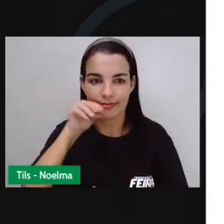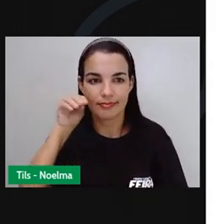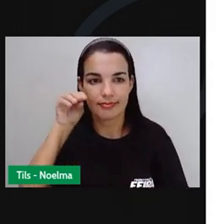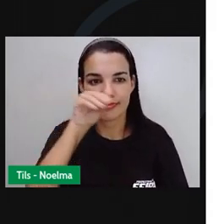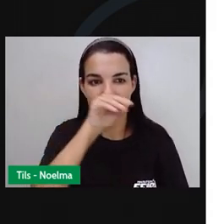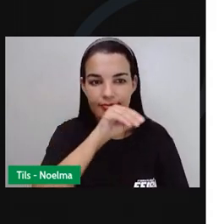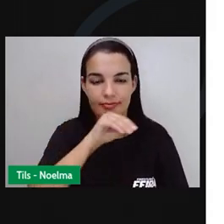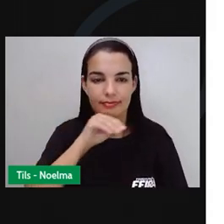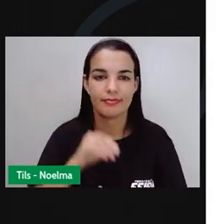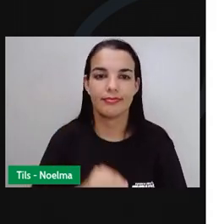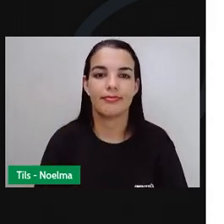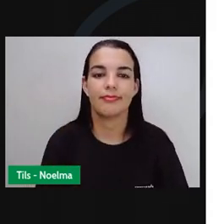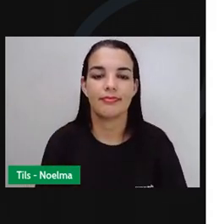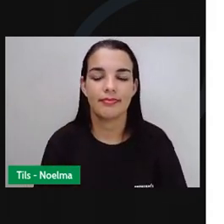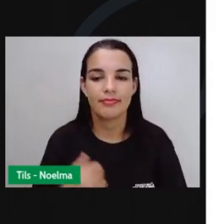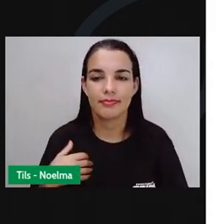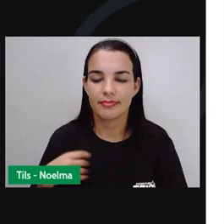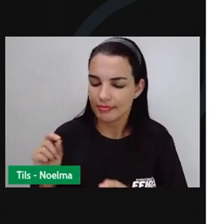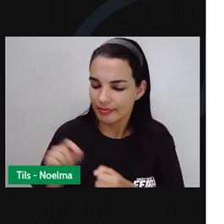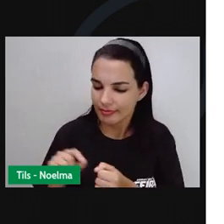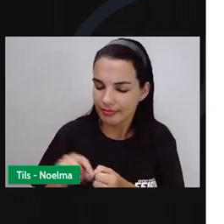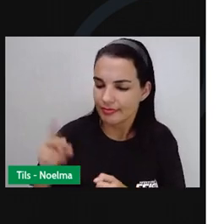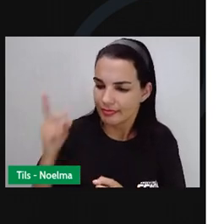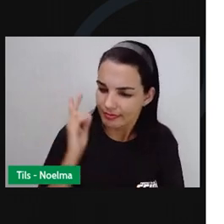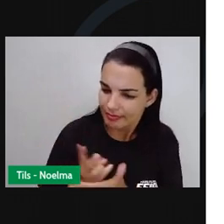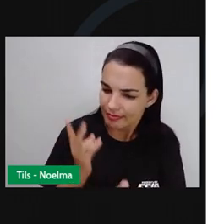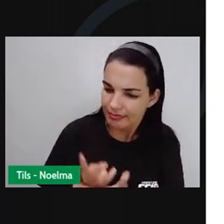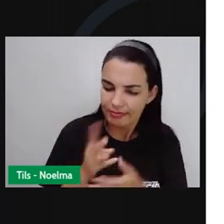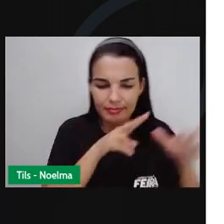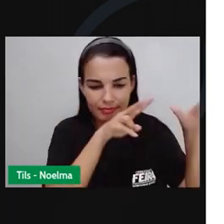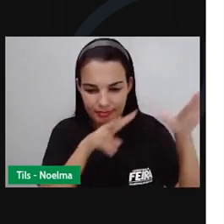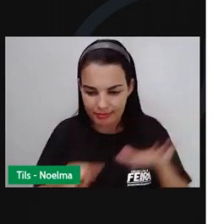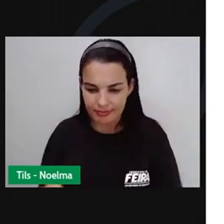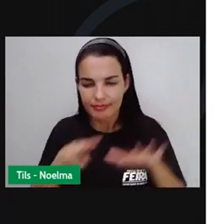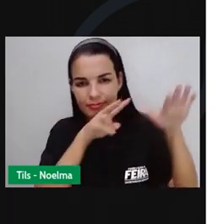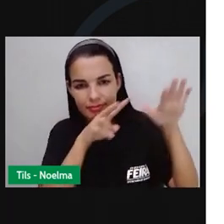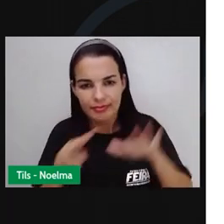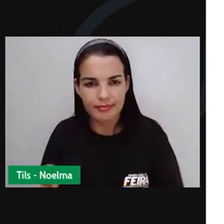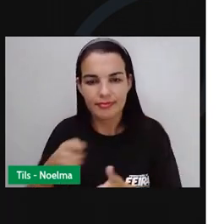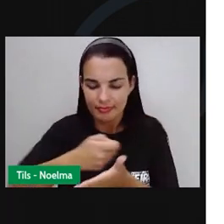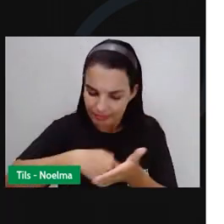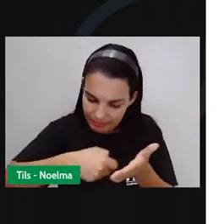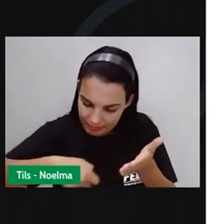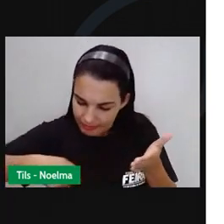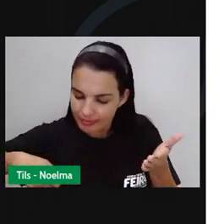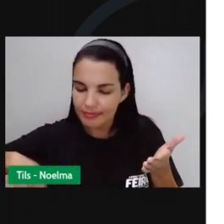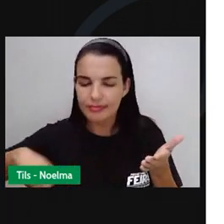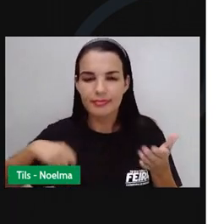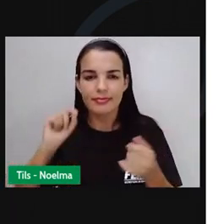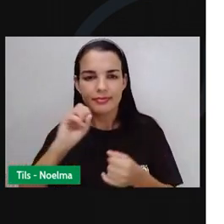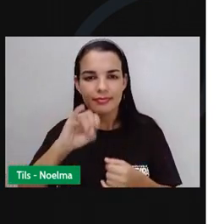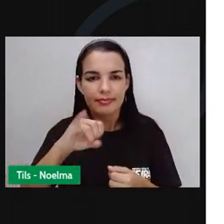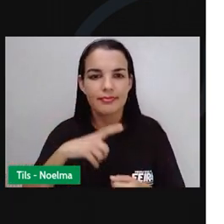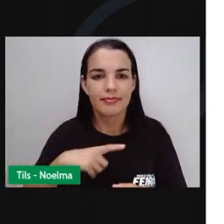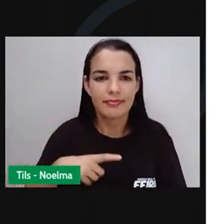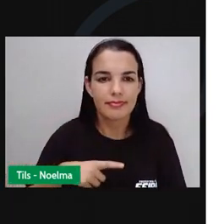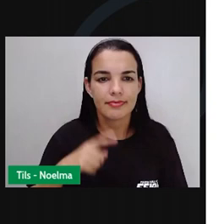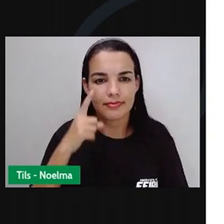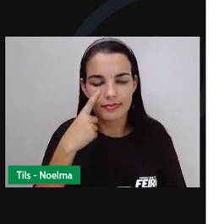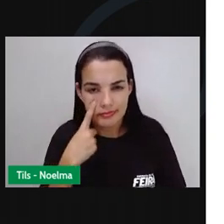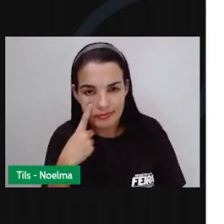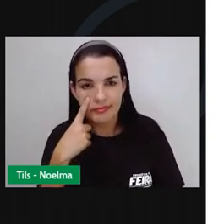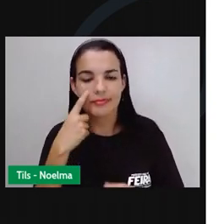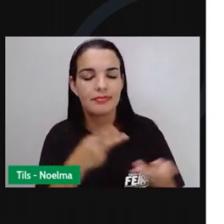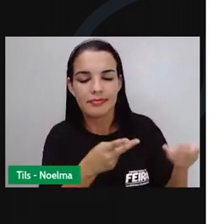e leio eu mesmo. Toda semana ligam de escolas para a gente fazer uma visita, falar com alunos que estudaram, que